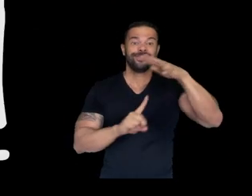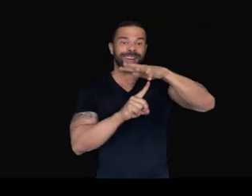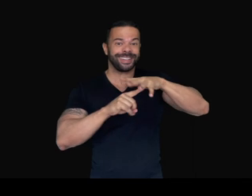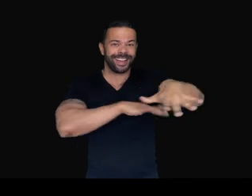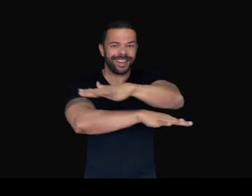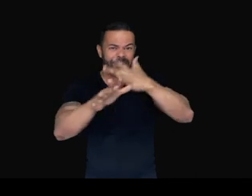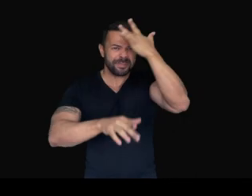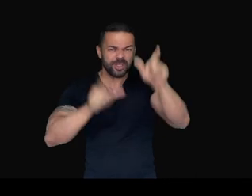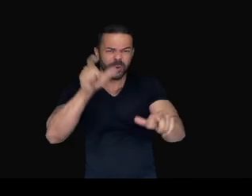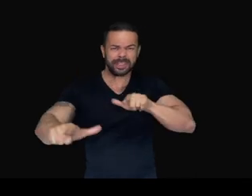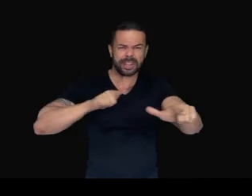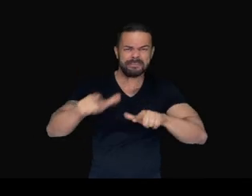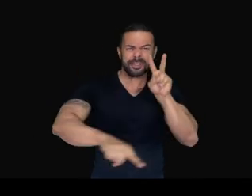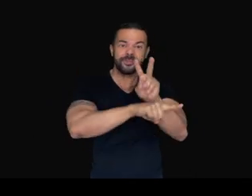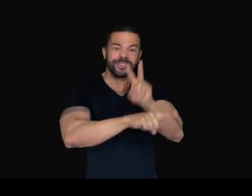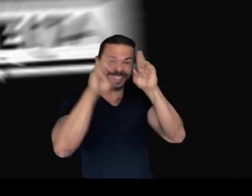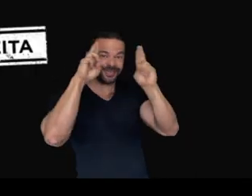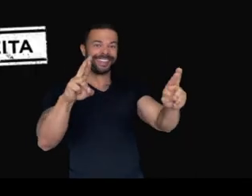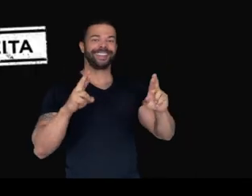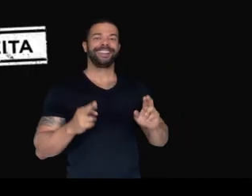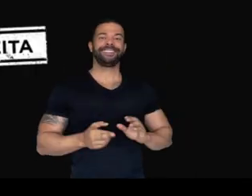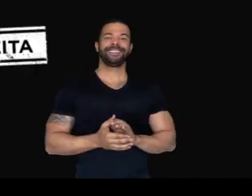não. Paraná, terra de gente que trabalha, cuida e respeita. Paraná,